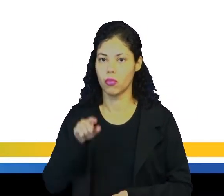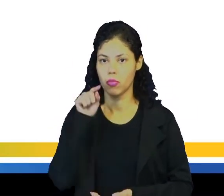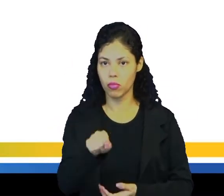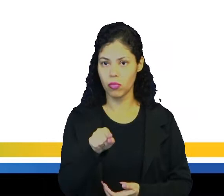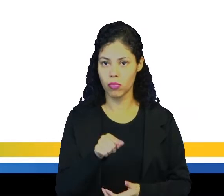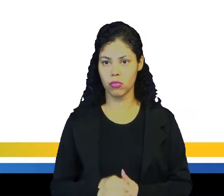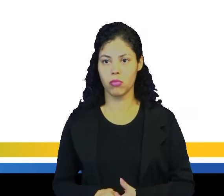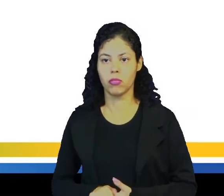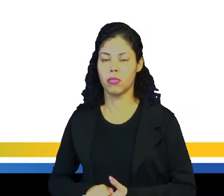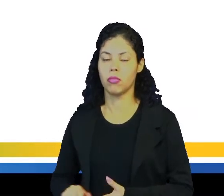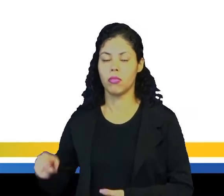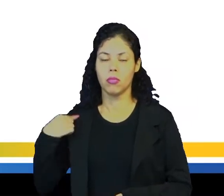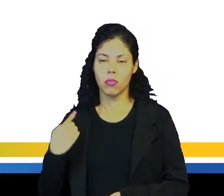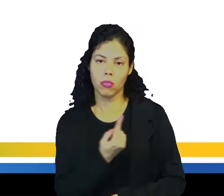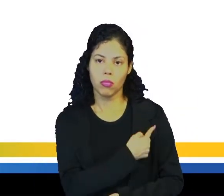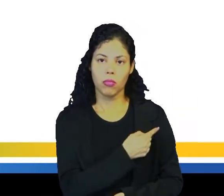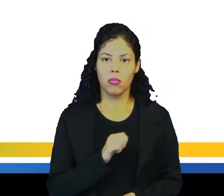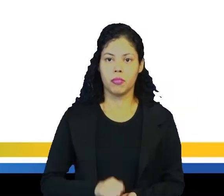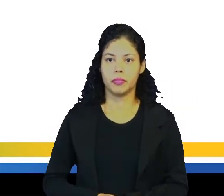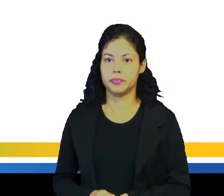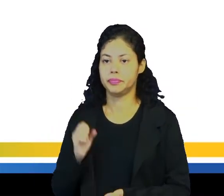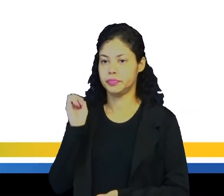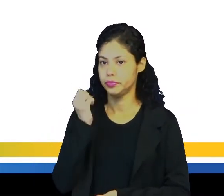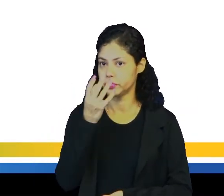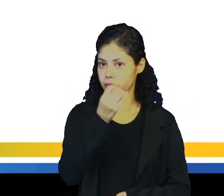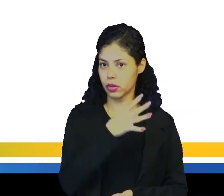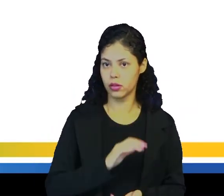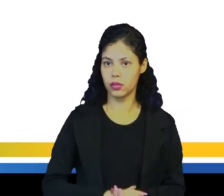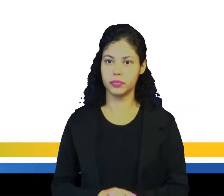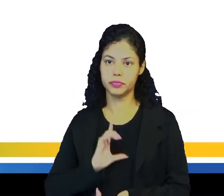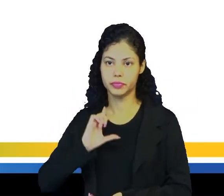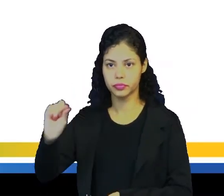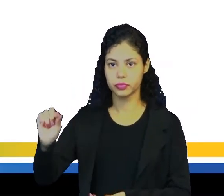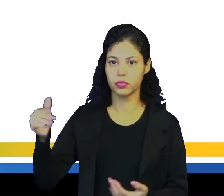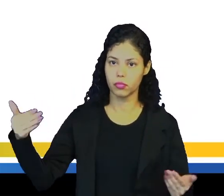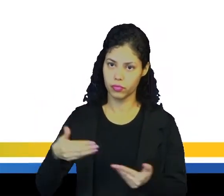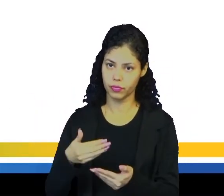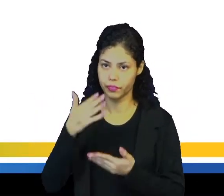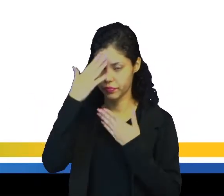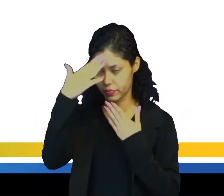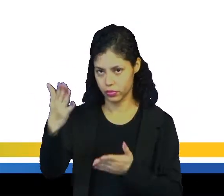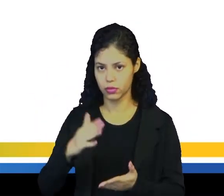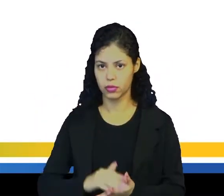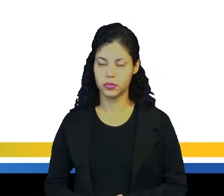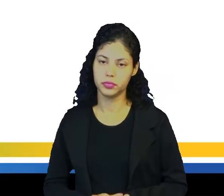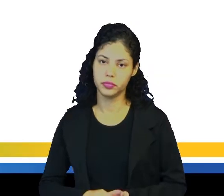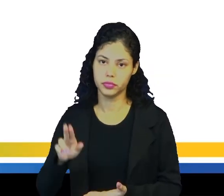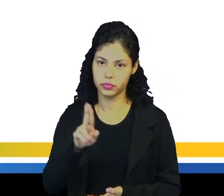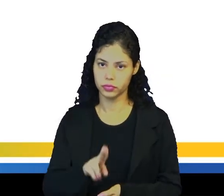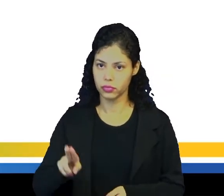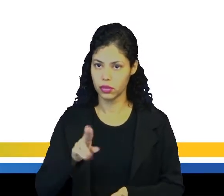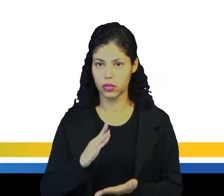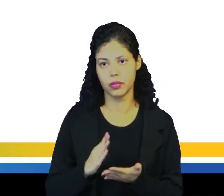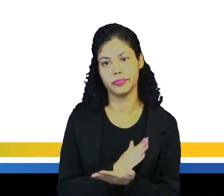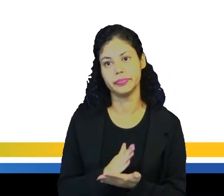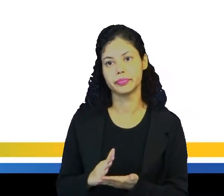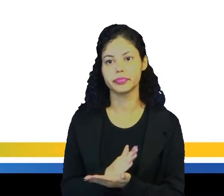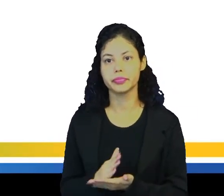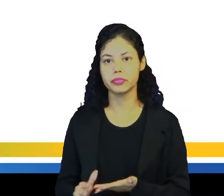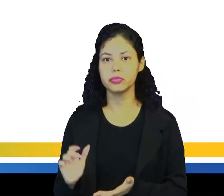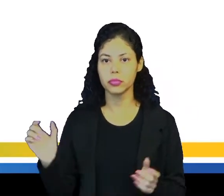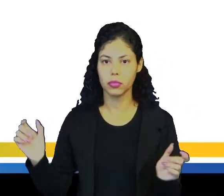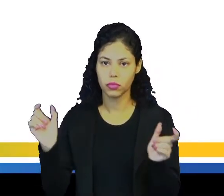thank you. Nós estamos indo embora agora, obrigada. E também, né, utilizados em algumas